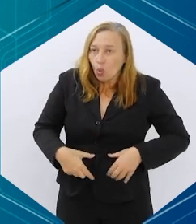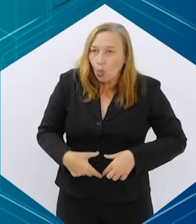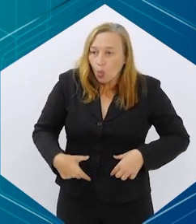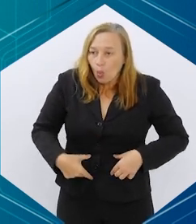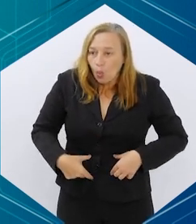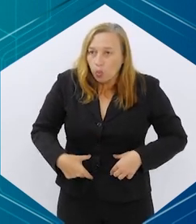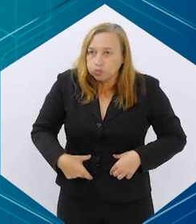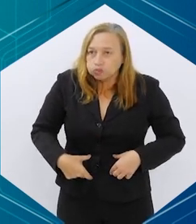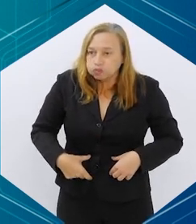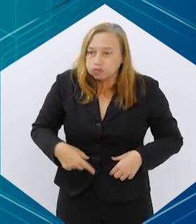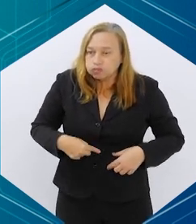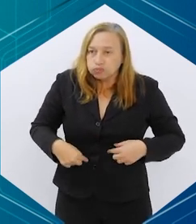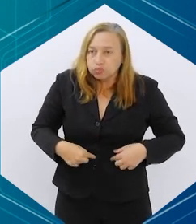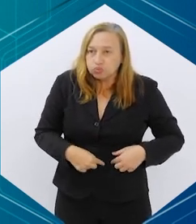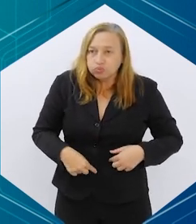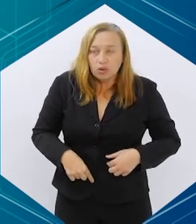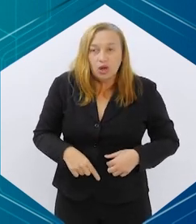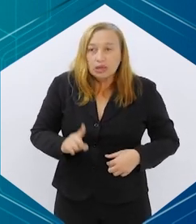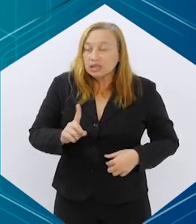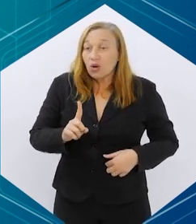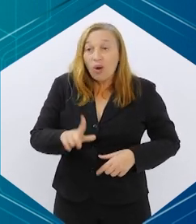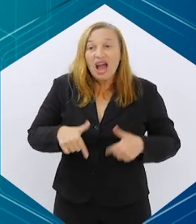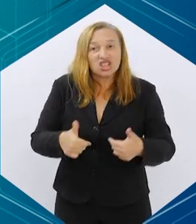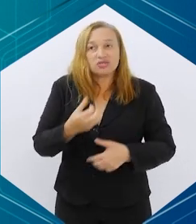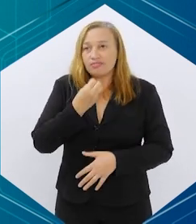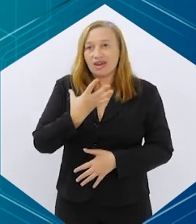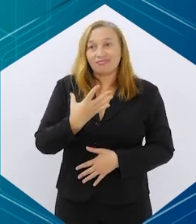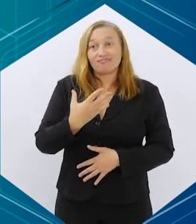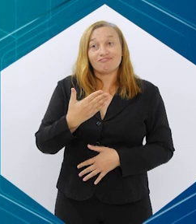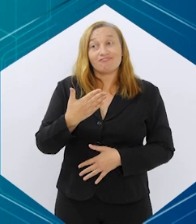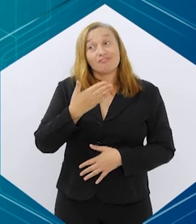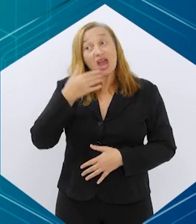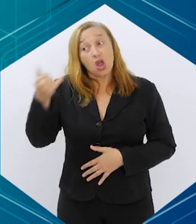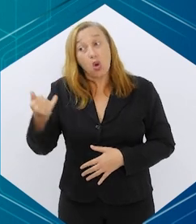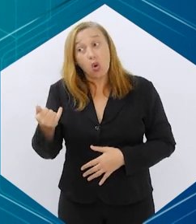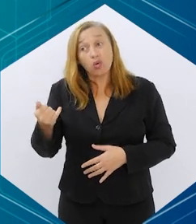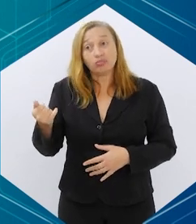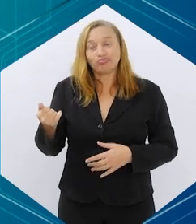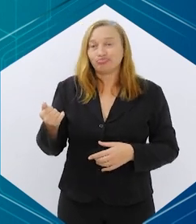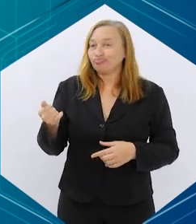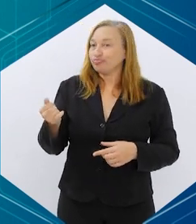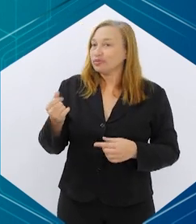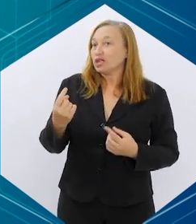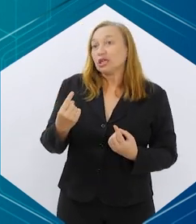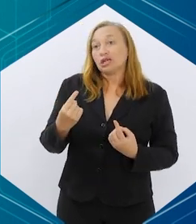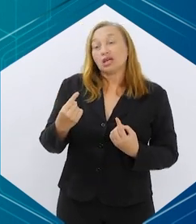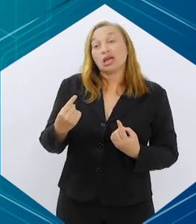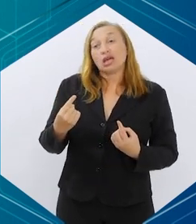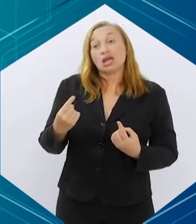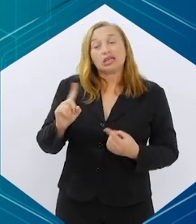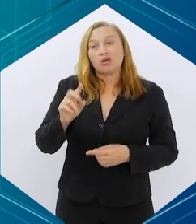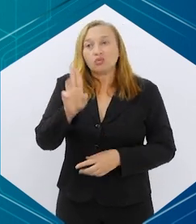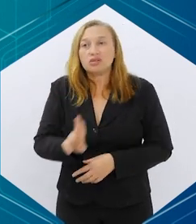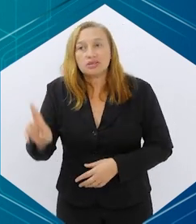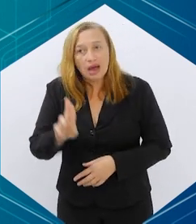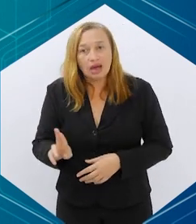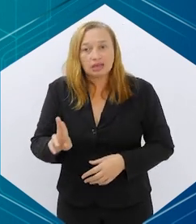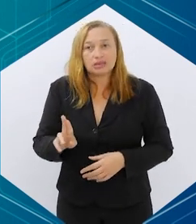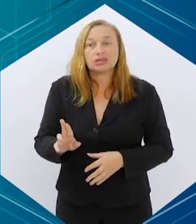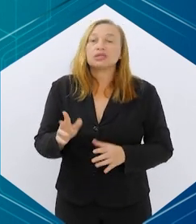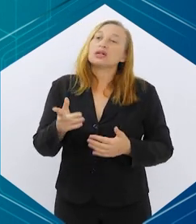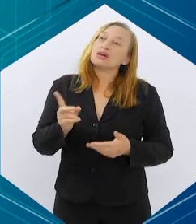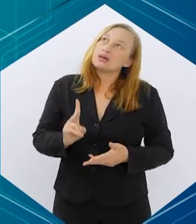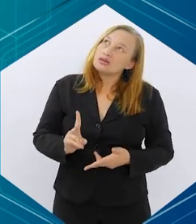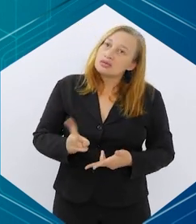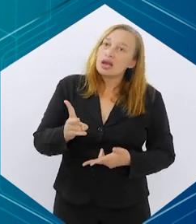diabetes mal controlado que ele tem, também talvez não seja melhor a medicação, mas a gente nunca fala que é proibido, a gente tem que entender melhor esse